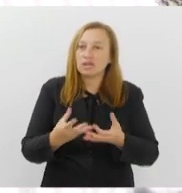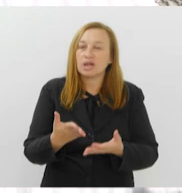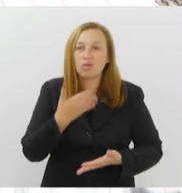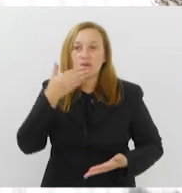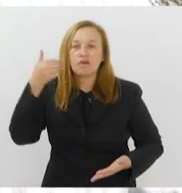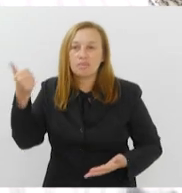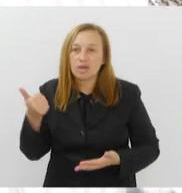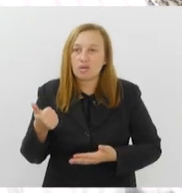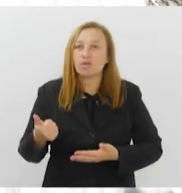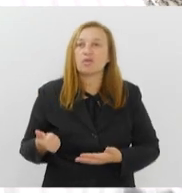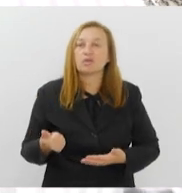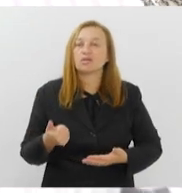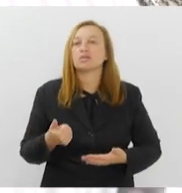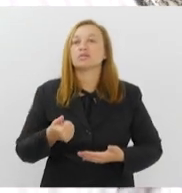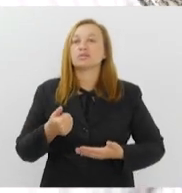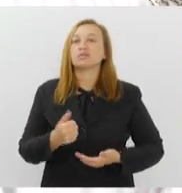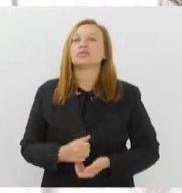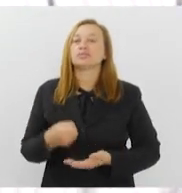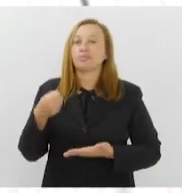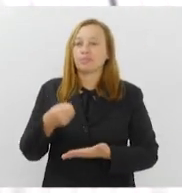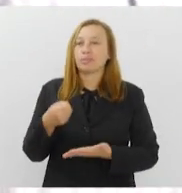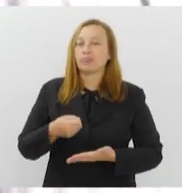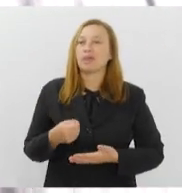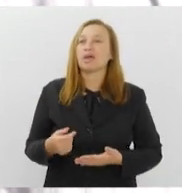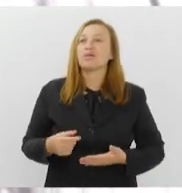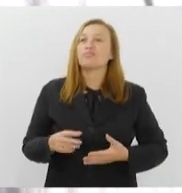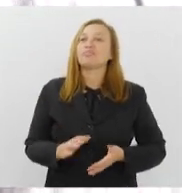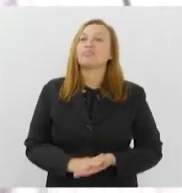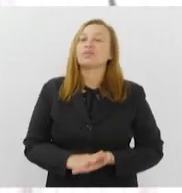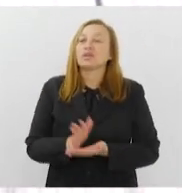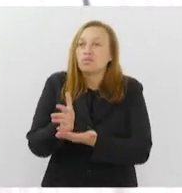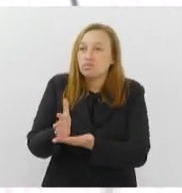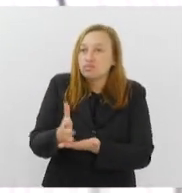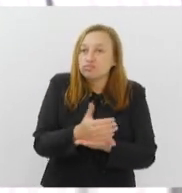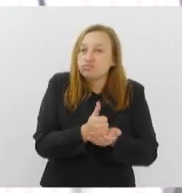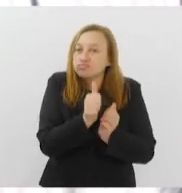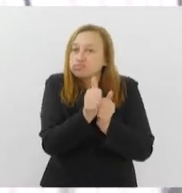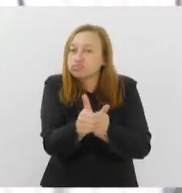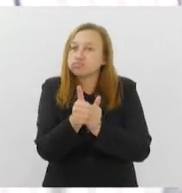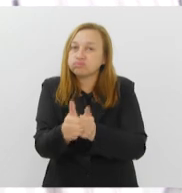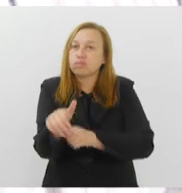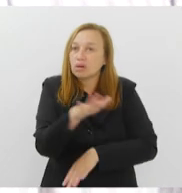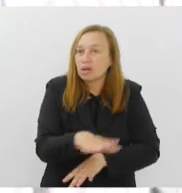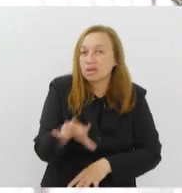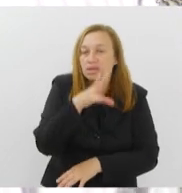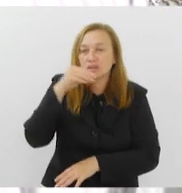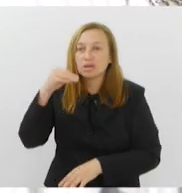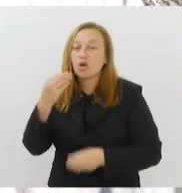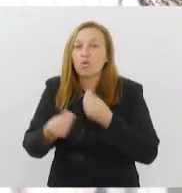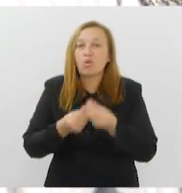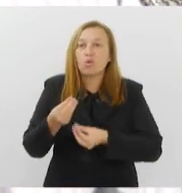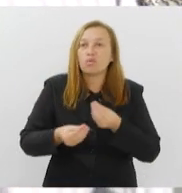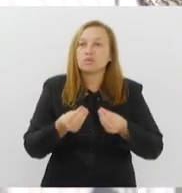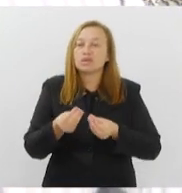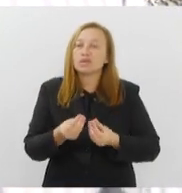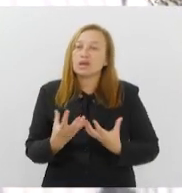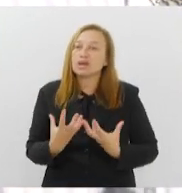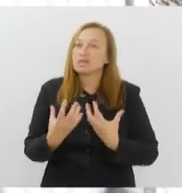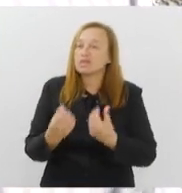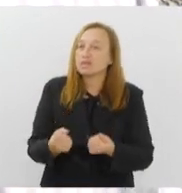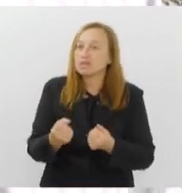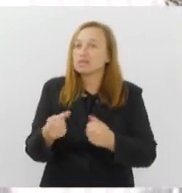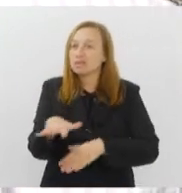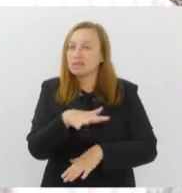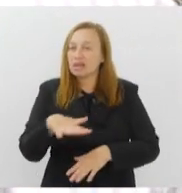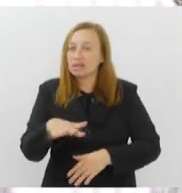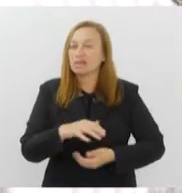realmente exige. É realizada essa busca ativa, esse acompanhamento da criança e do adolescente. Como tem sido a aceitação nessa região